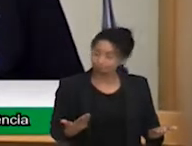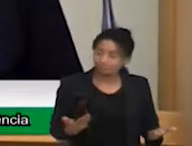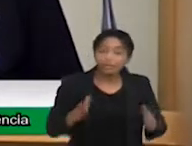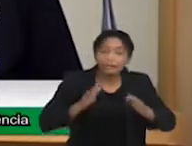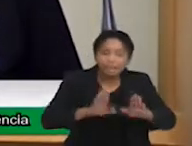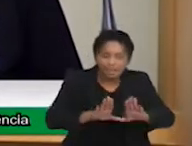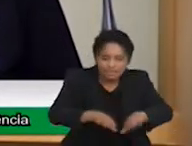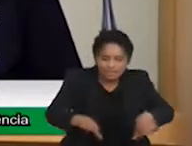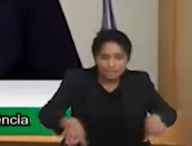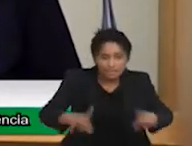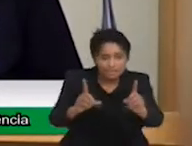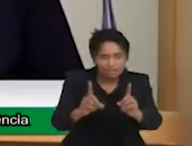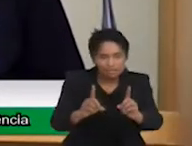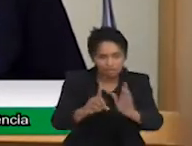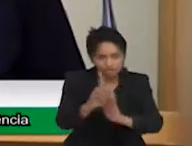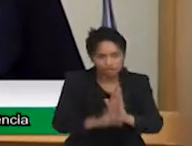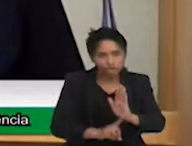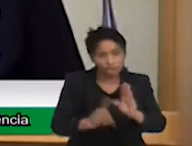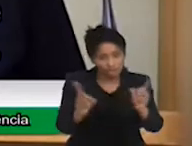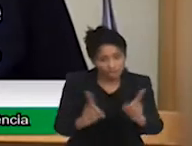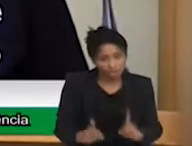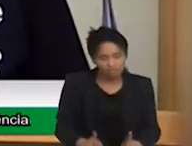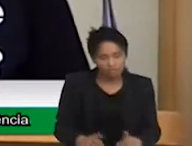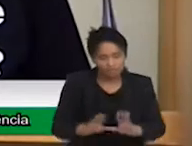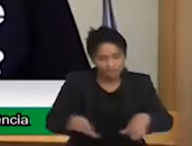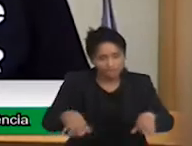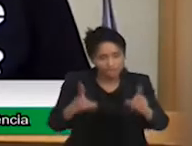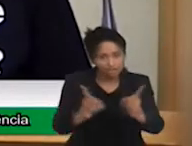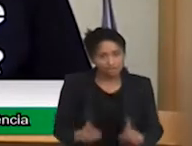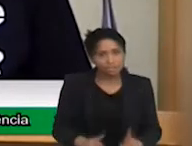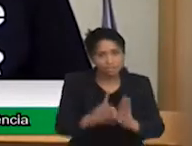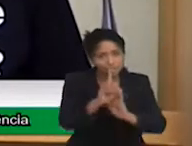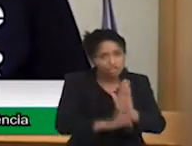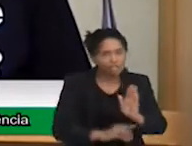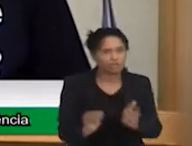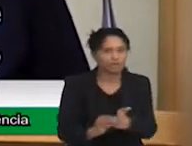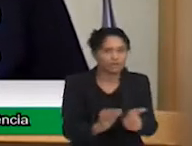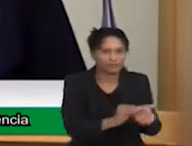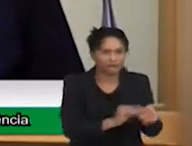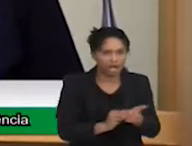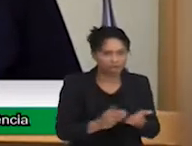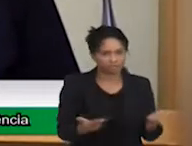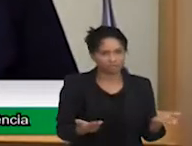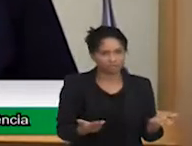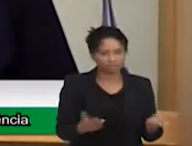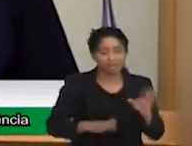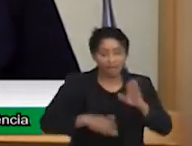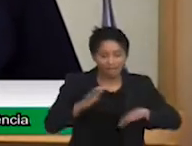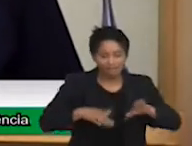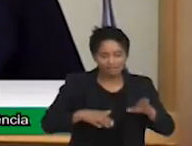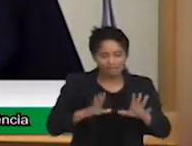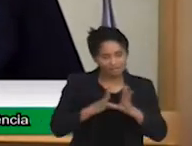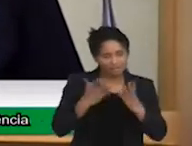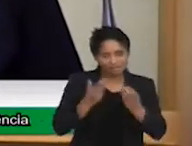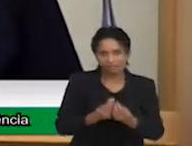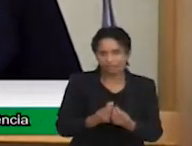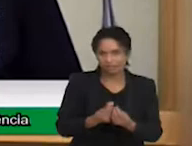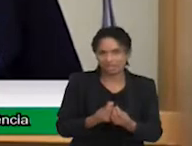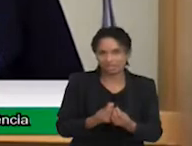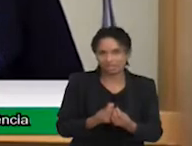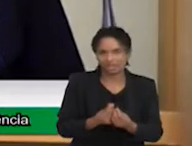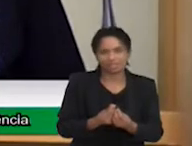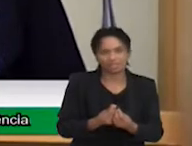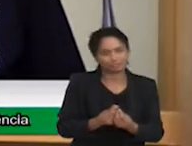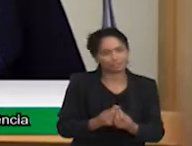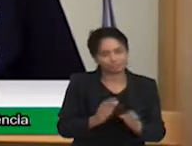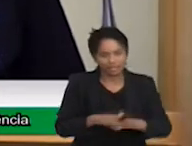crianças com deficiência, se aproveitam da falta de informação dessas mães. Ou elas se sentem